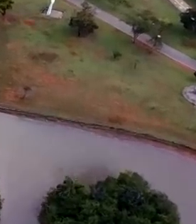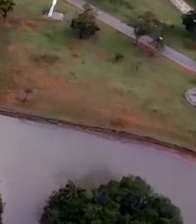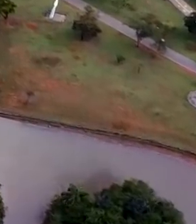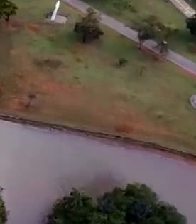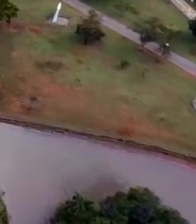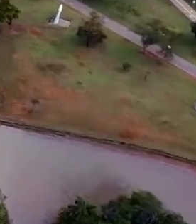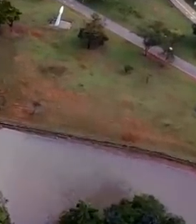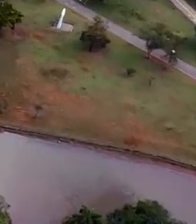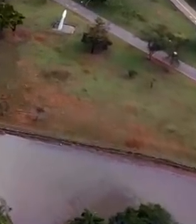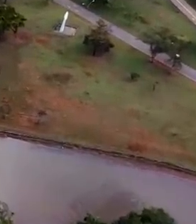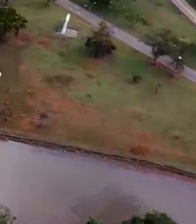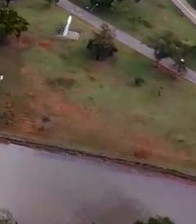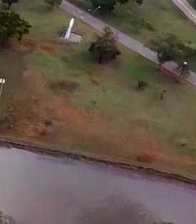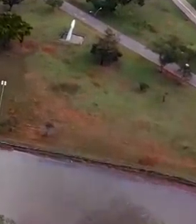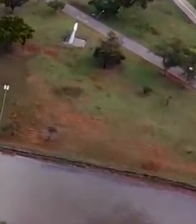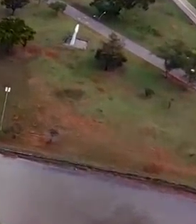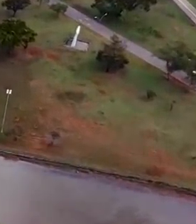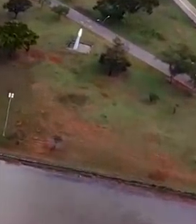A gente